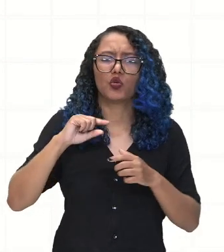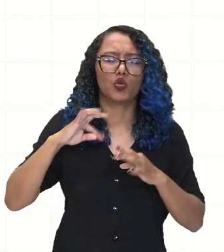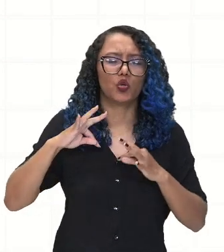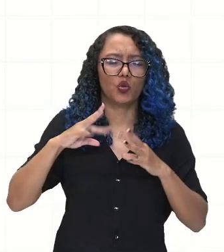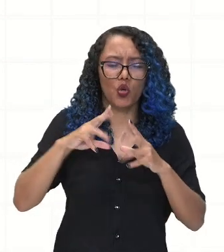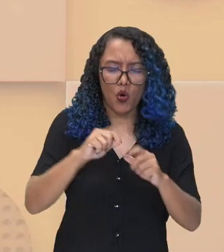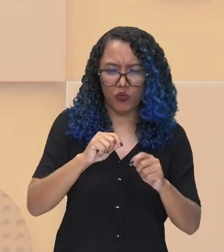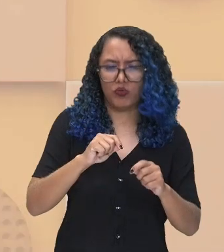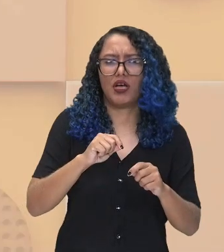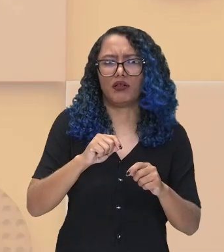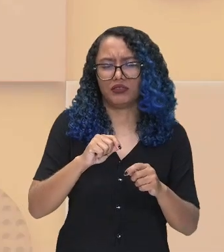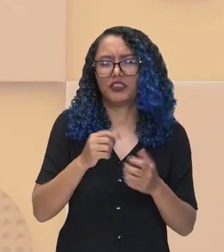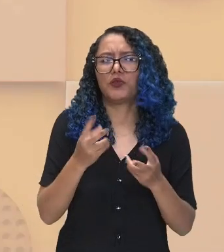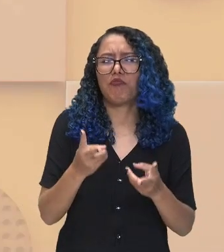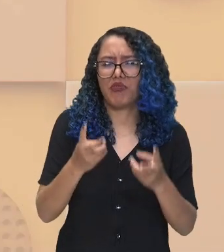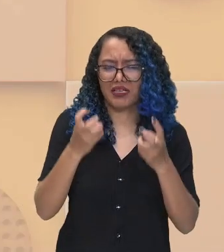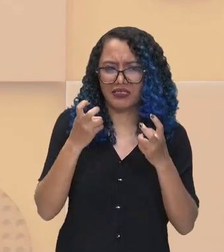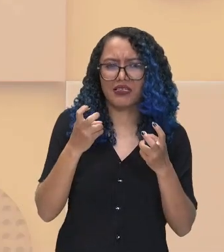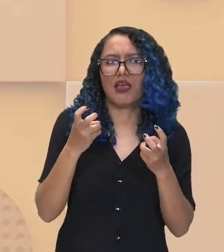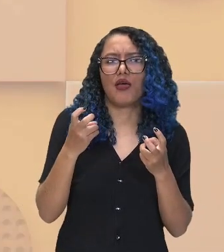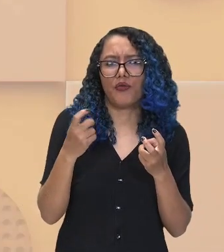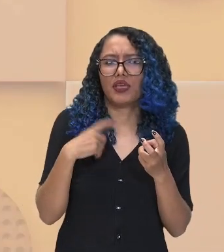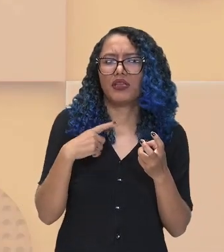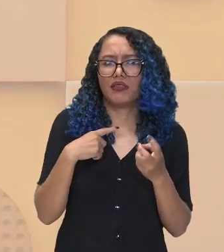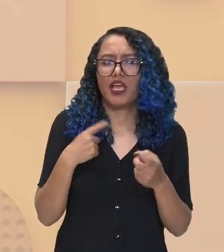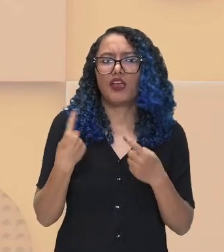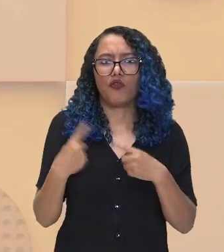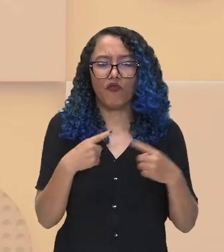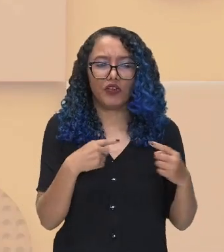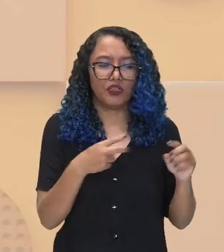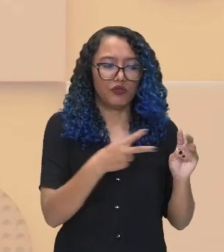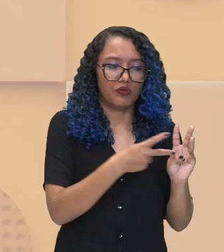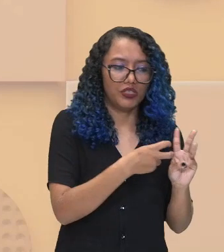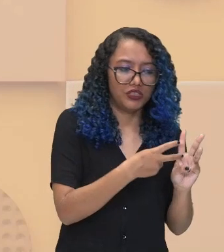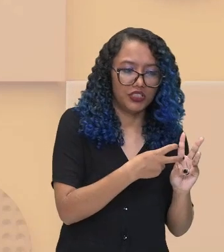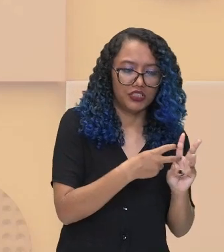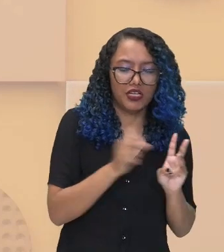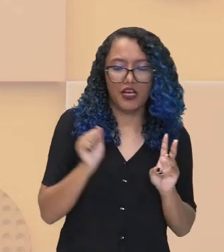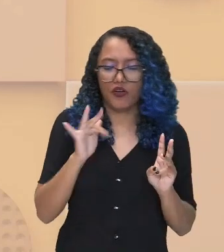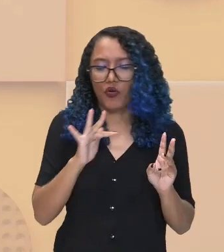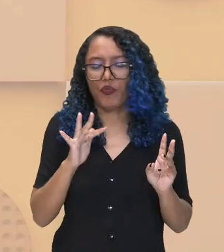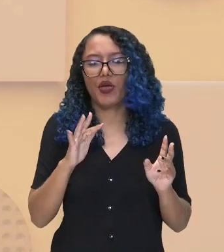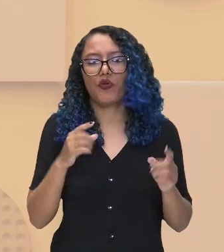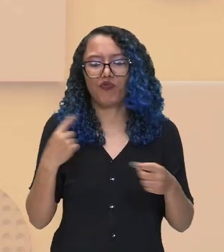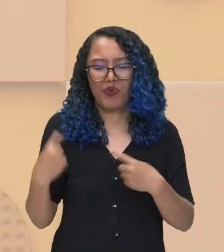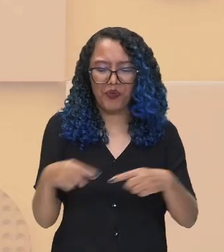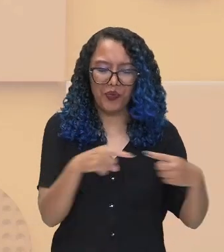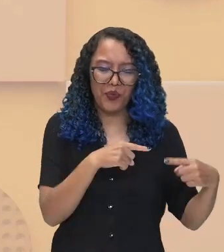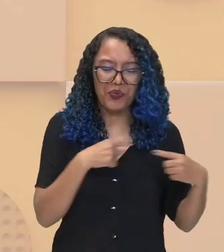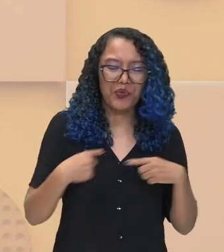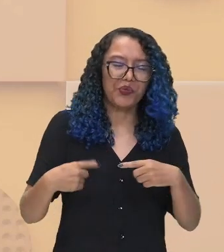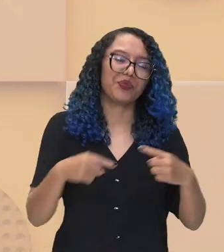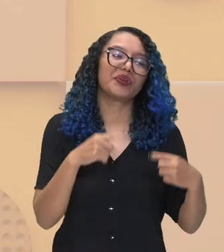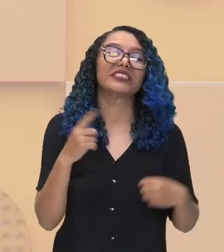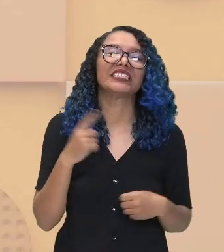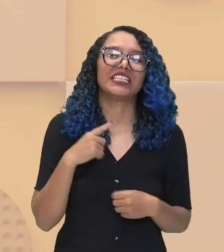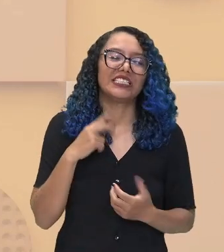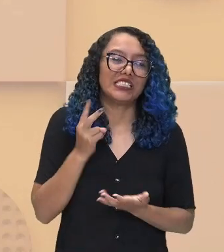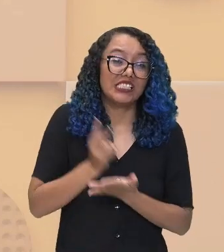conflitos entre as tribos nativas e os europeus e os colonos. Quando